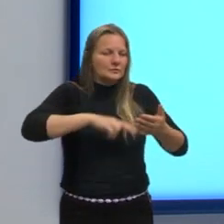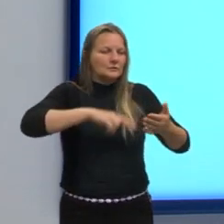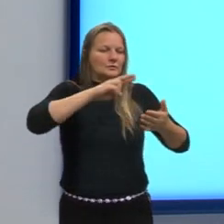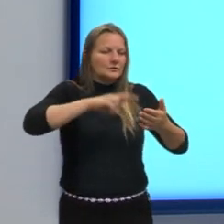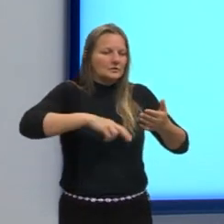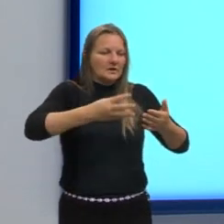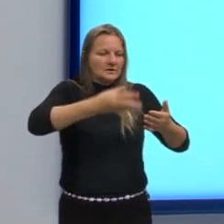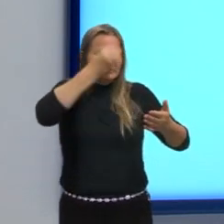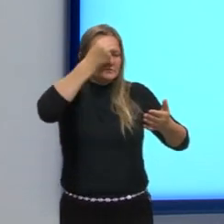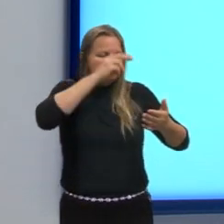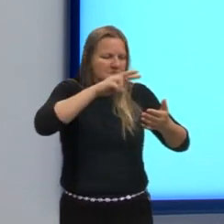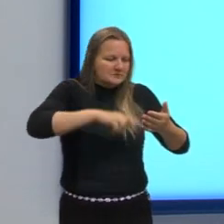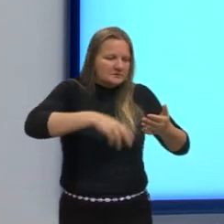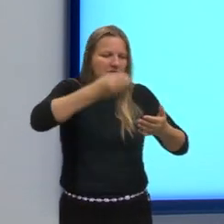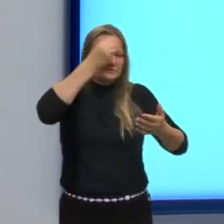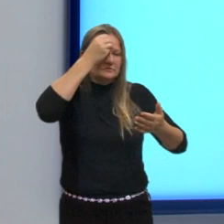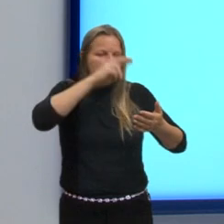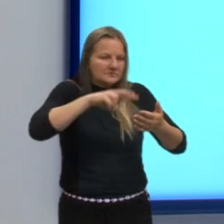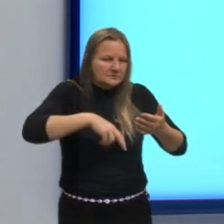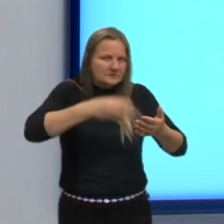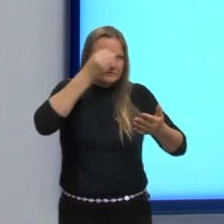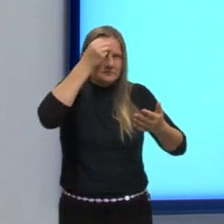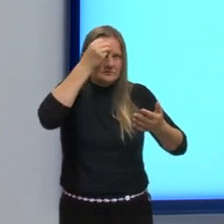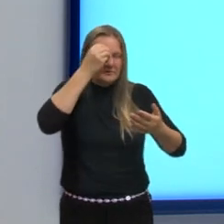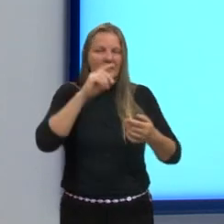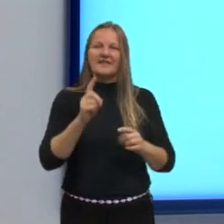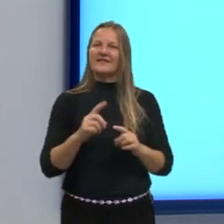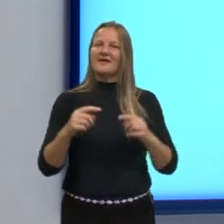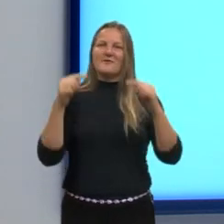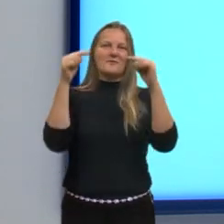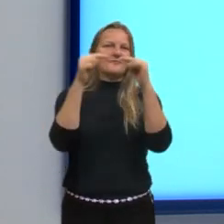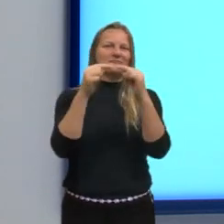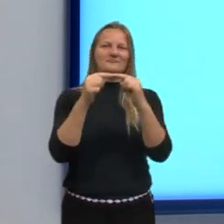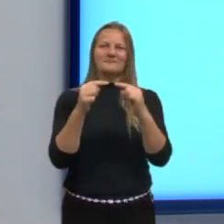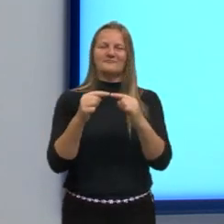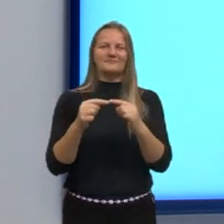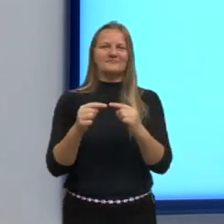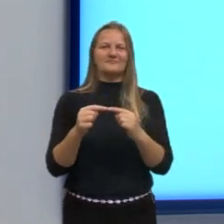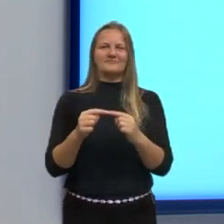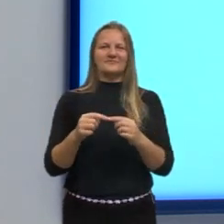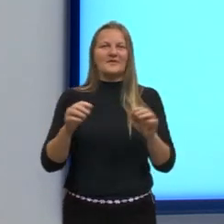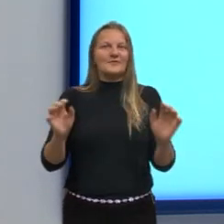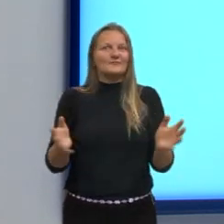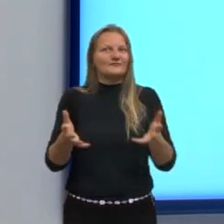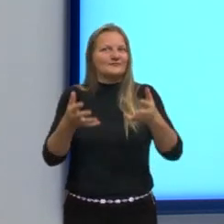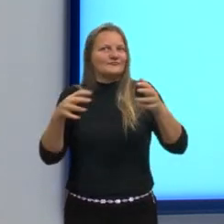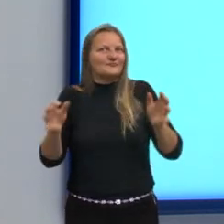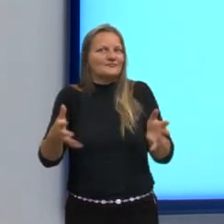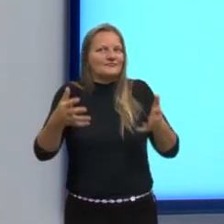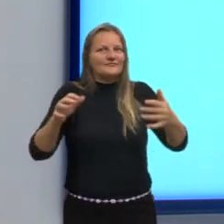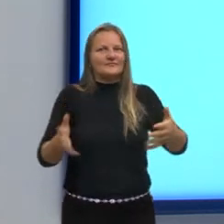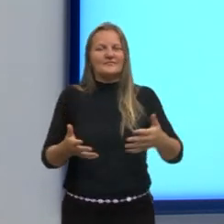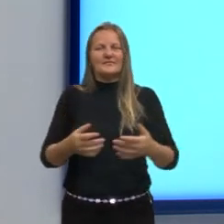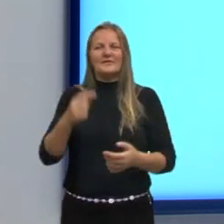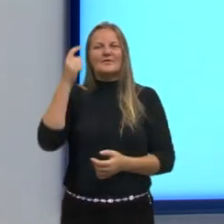aprender só lendo, lendo, lendo. Não, é por uma combinação de estímulos que o cérebro aprende.